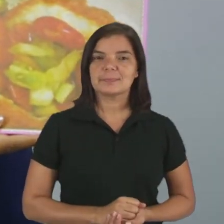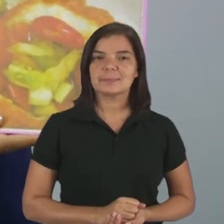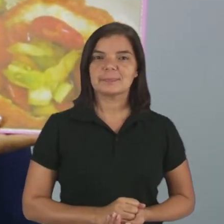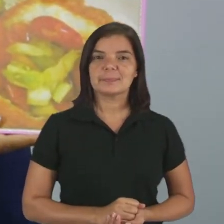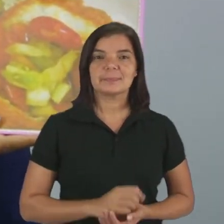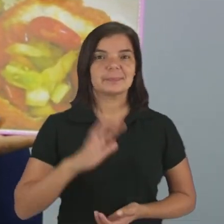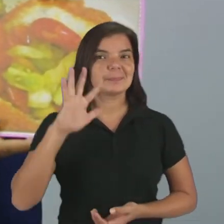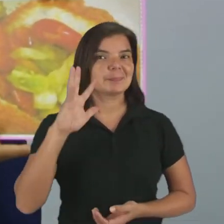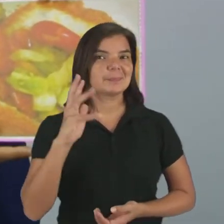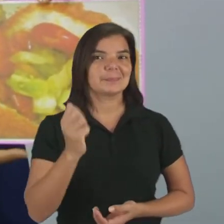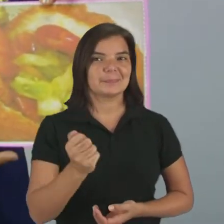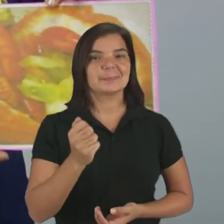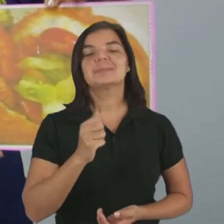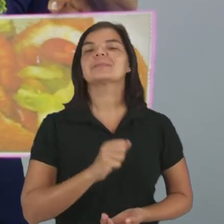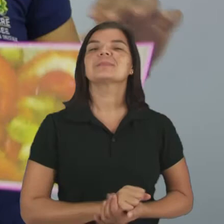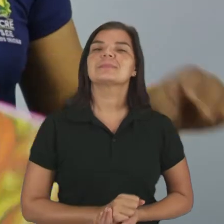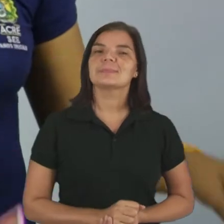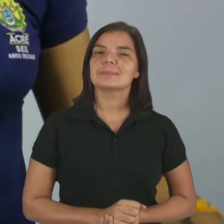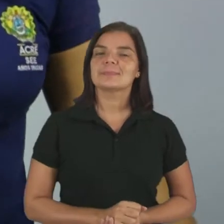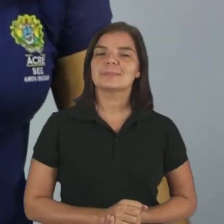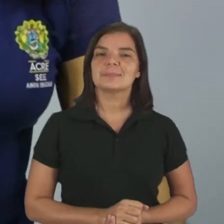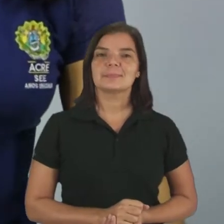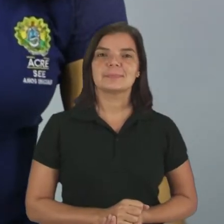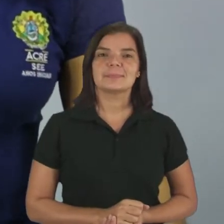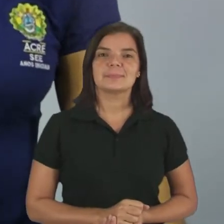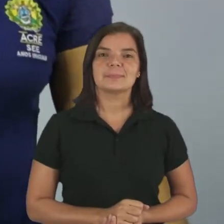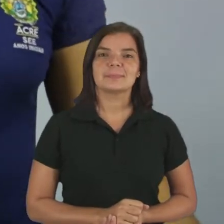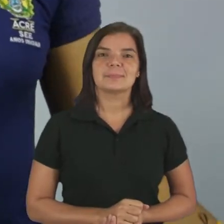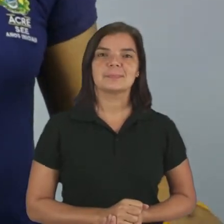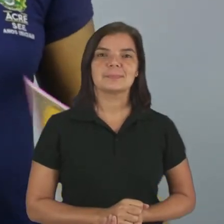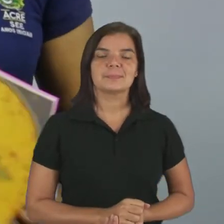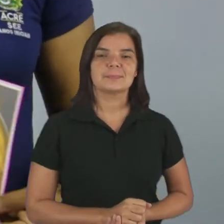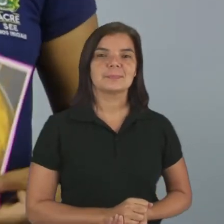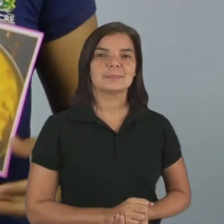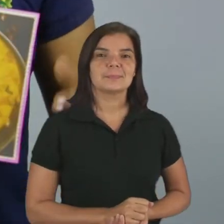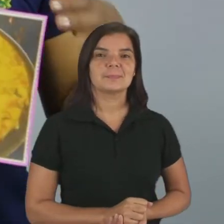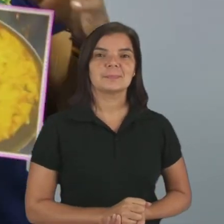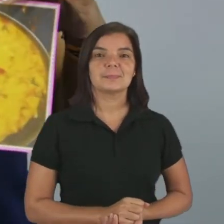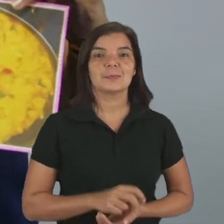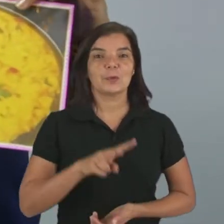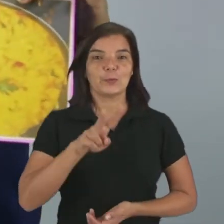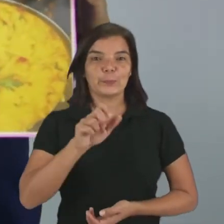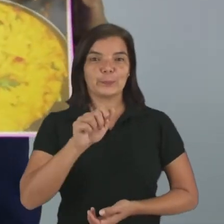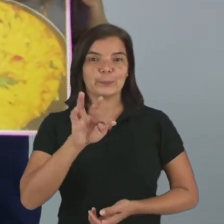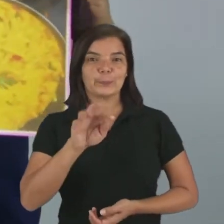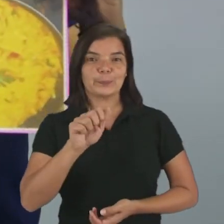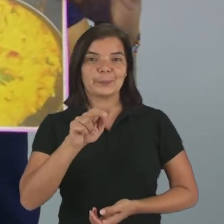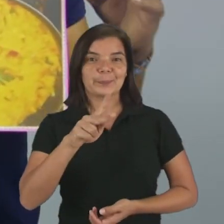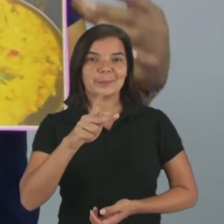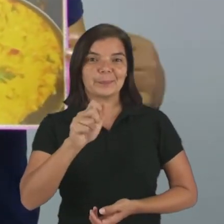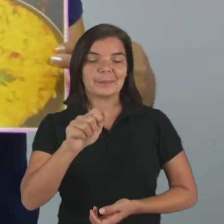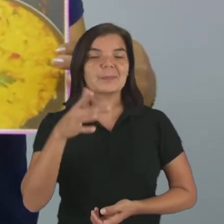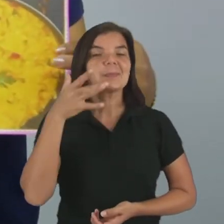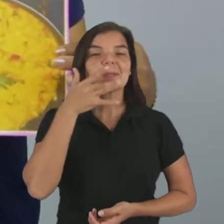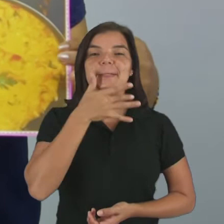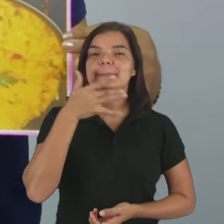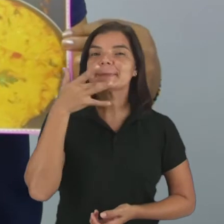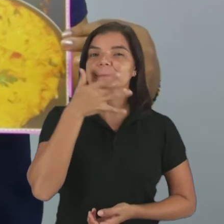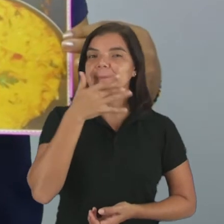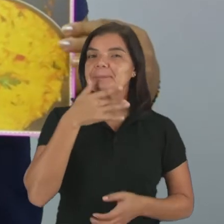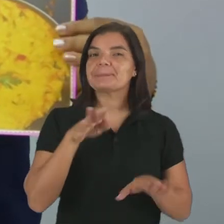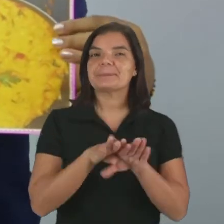africana. Isso mesmo. E o nosso vatapá. Hum, delicioso.